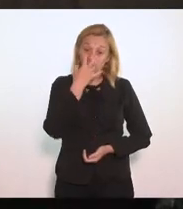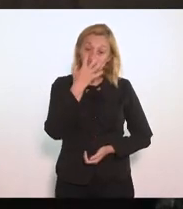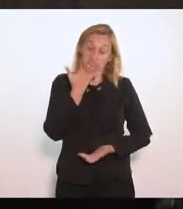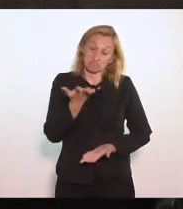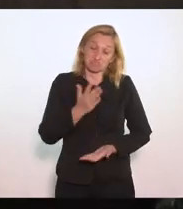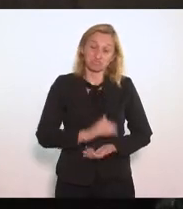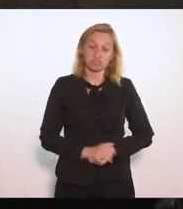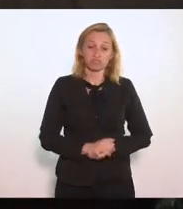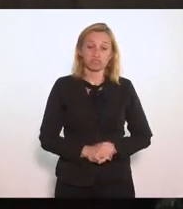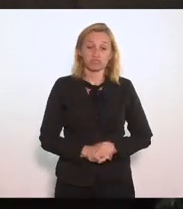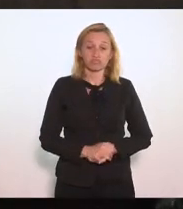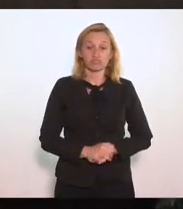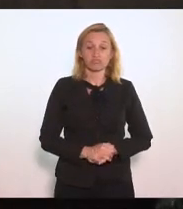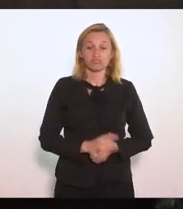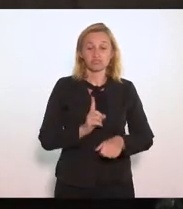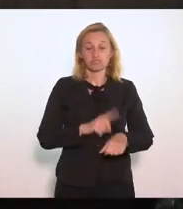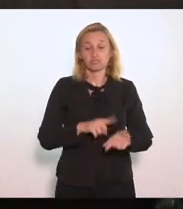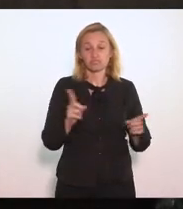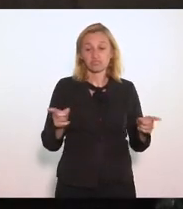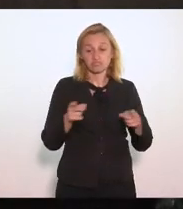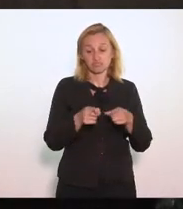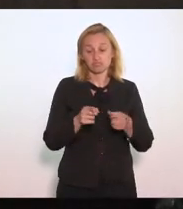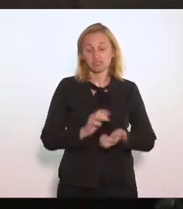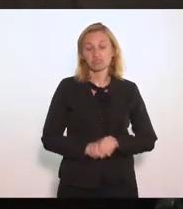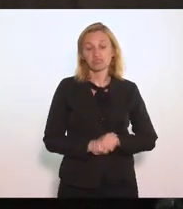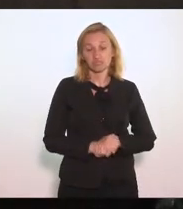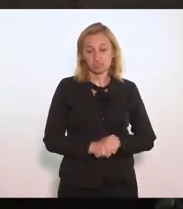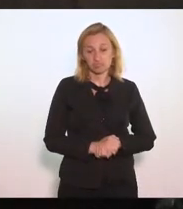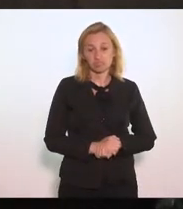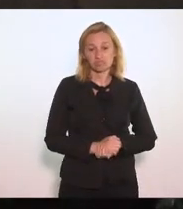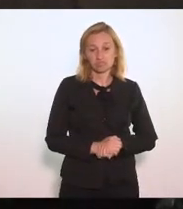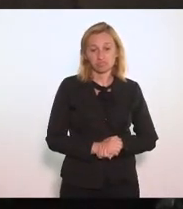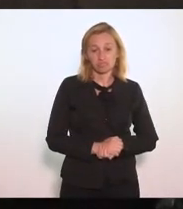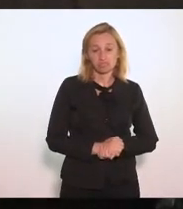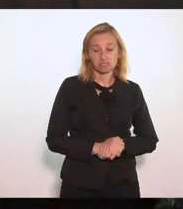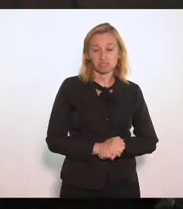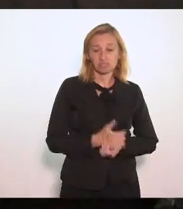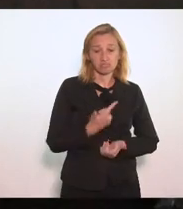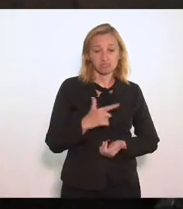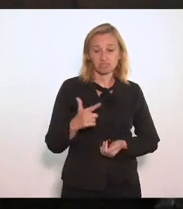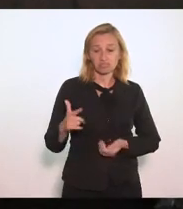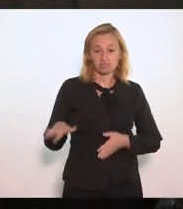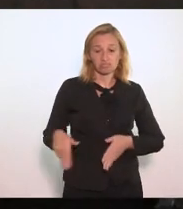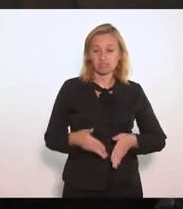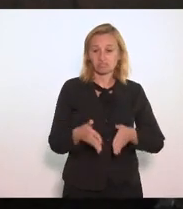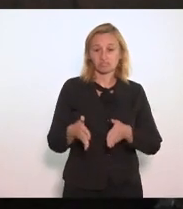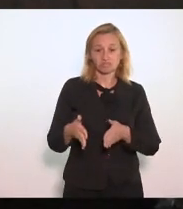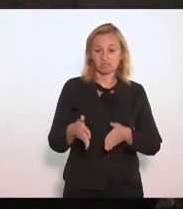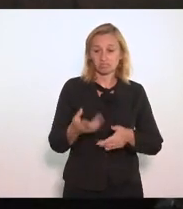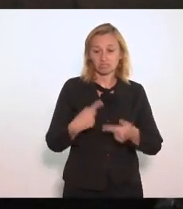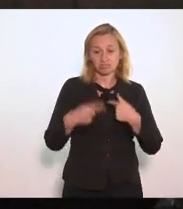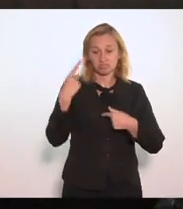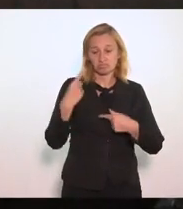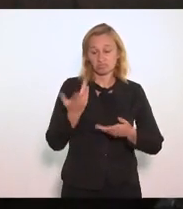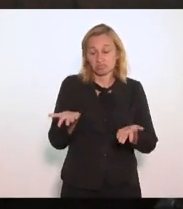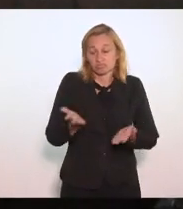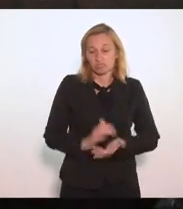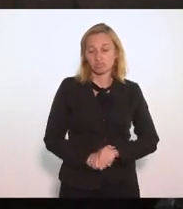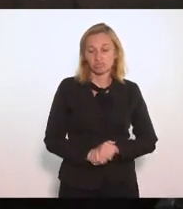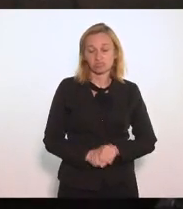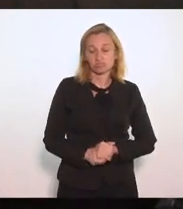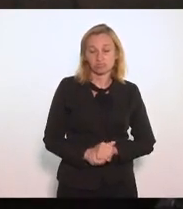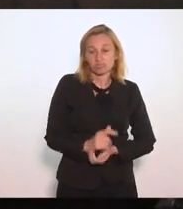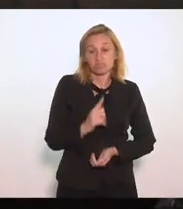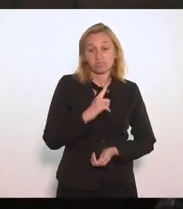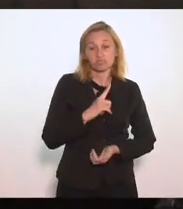No curto e médio prazos Sem horizonte De superação Porque nós temos